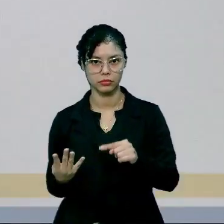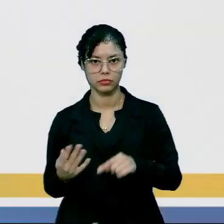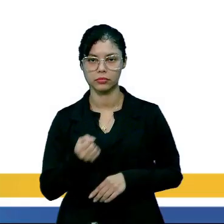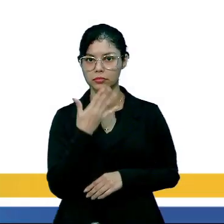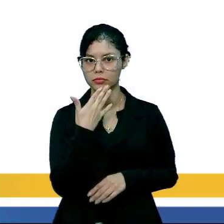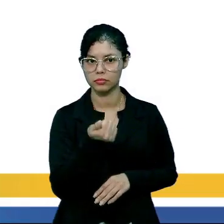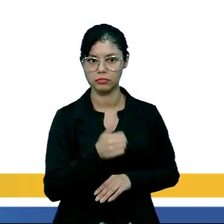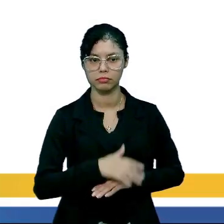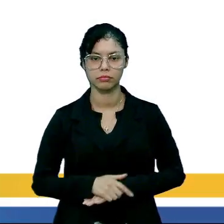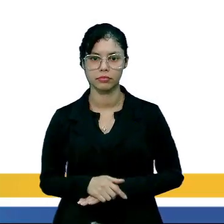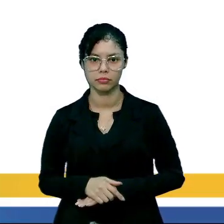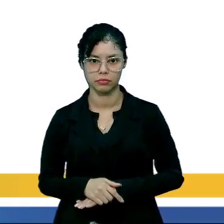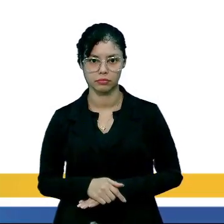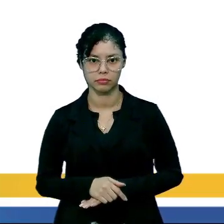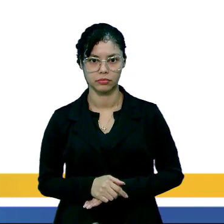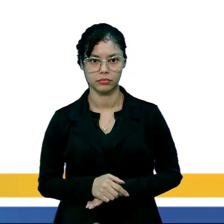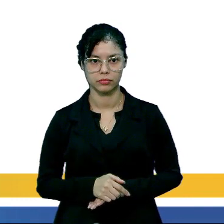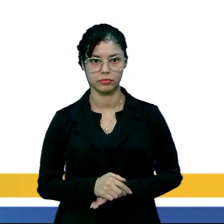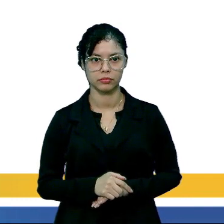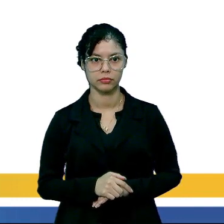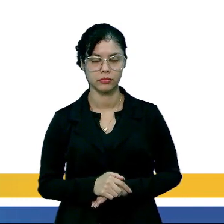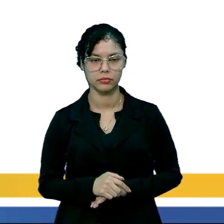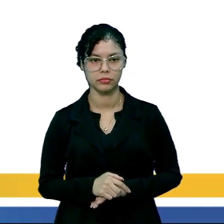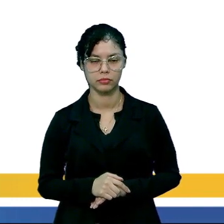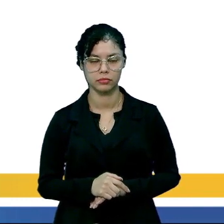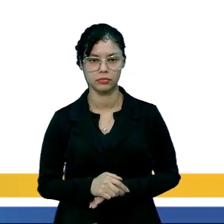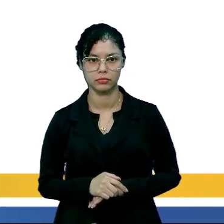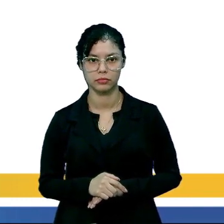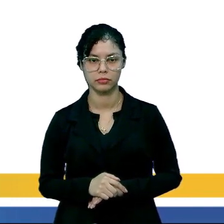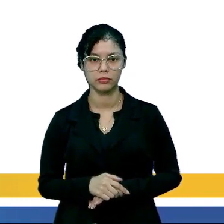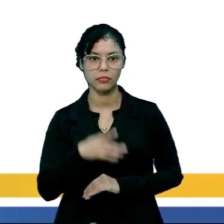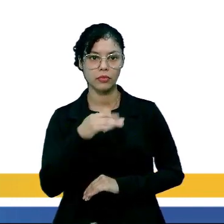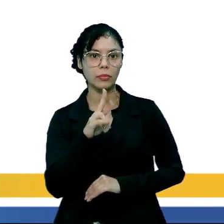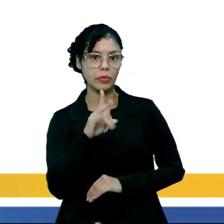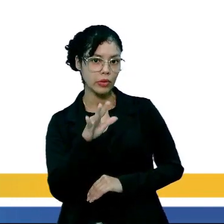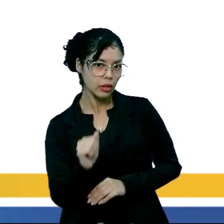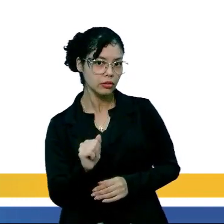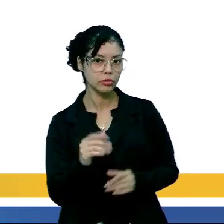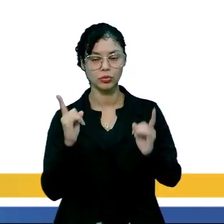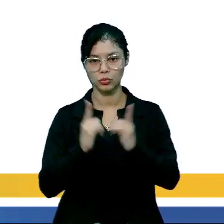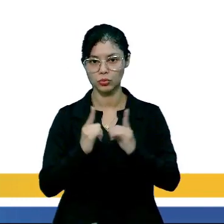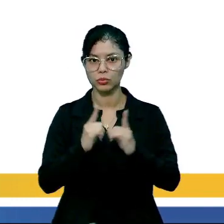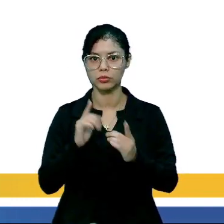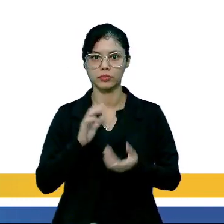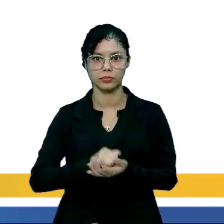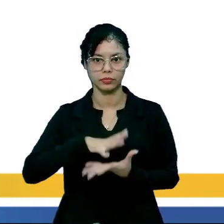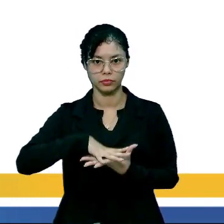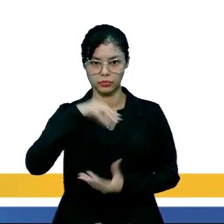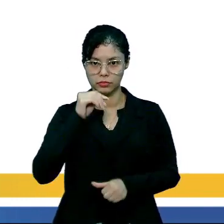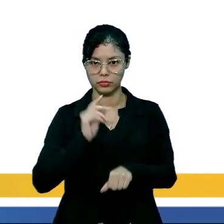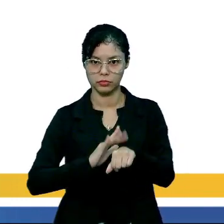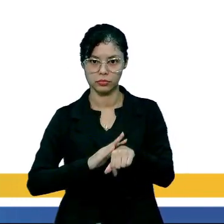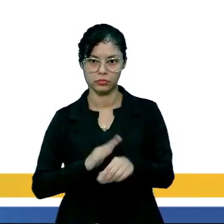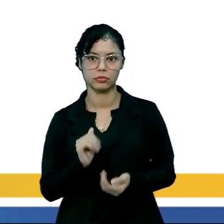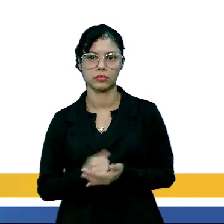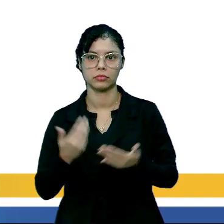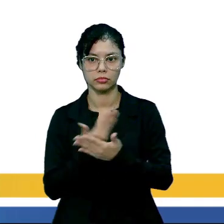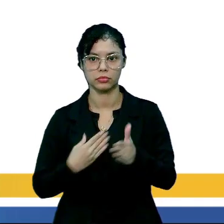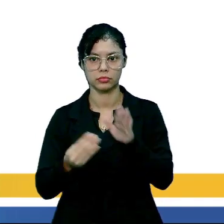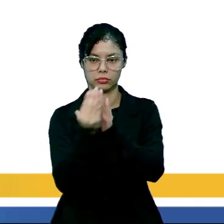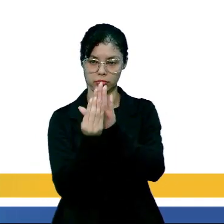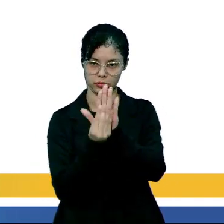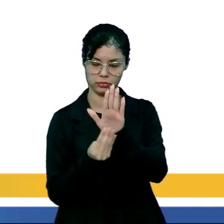tudo bem? Então, vamos lá. A probabilidade de um paciente se curar com o